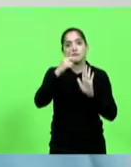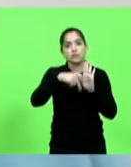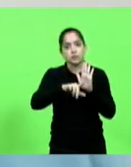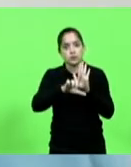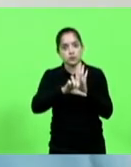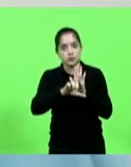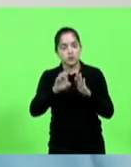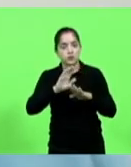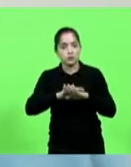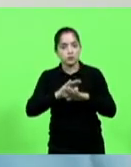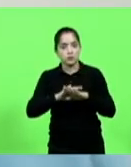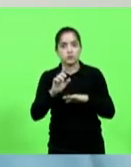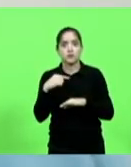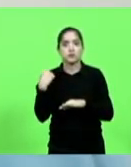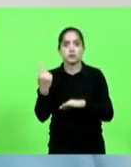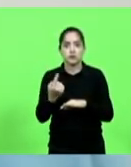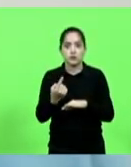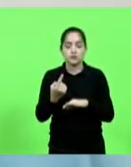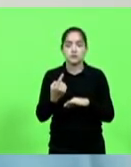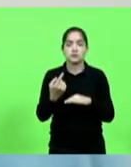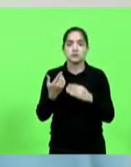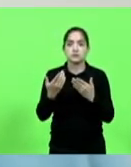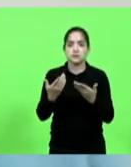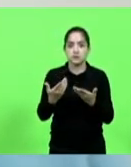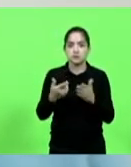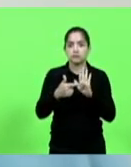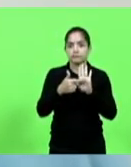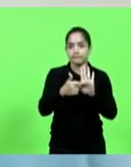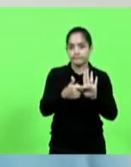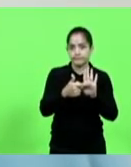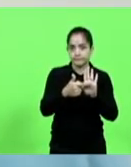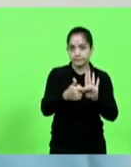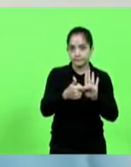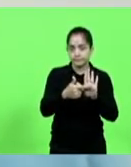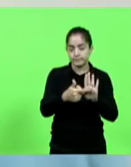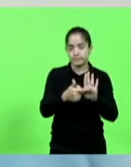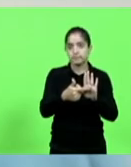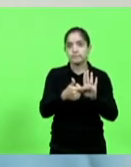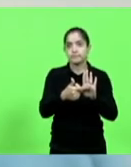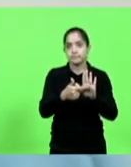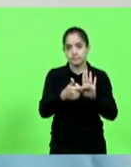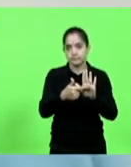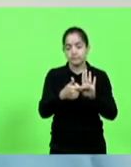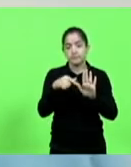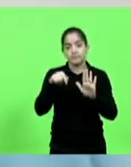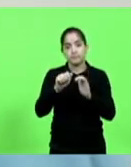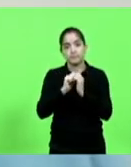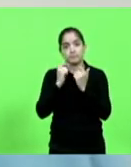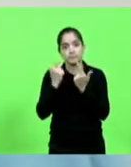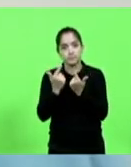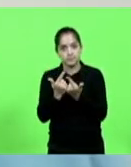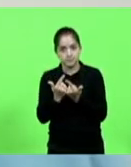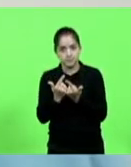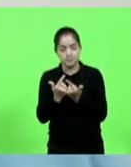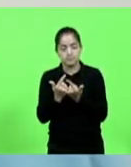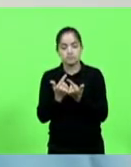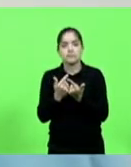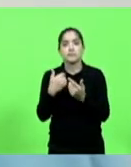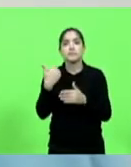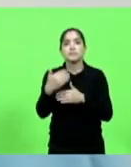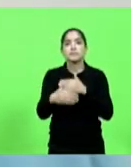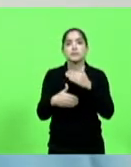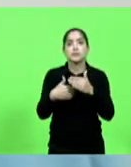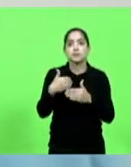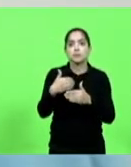nossa autoria, que foi apresentado no âmbito da Valesc, e, posteriormente, a